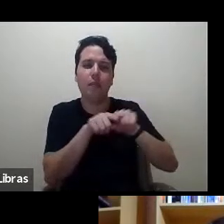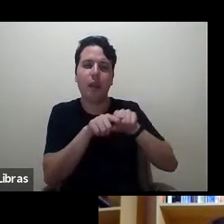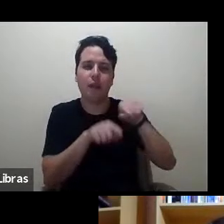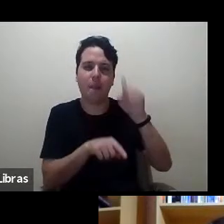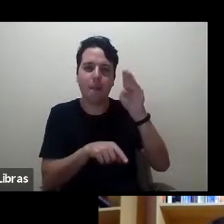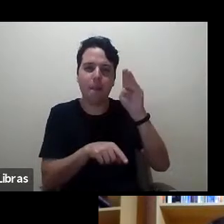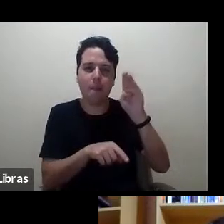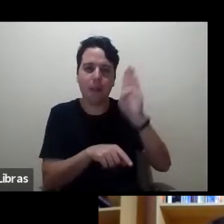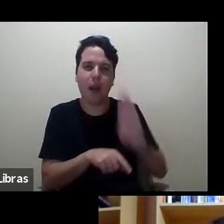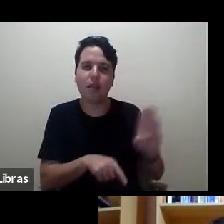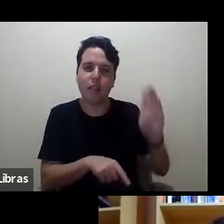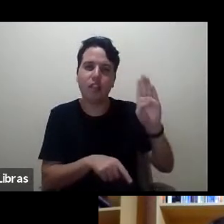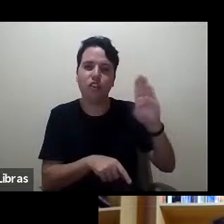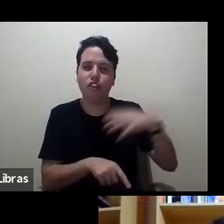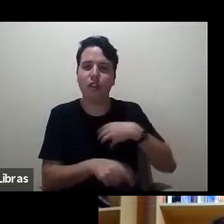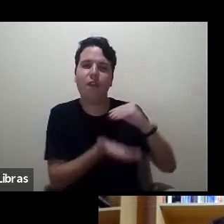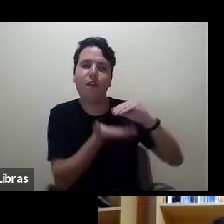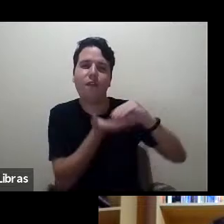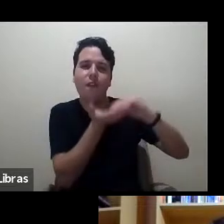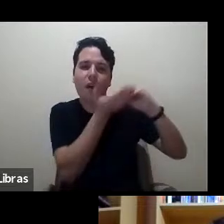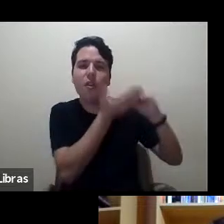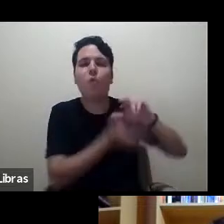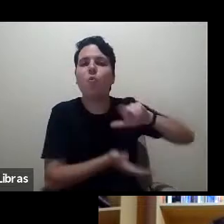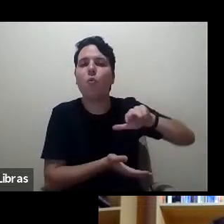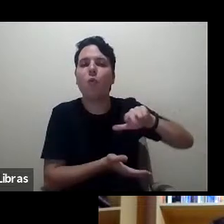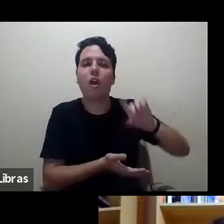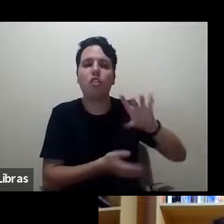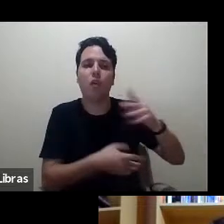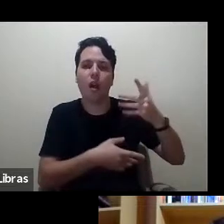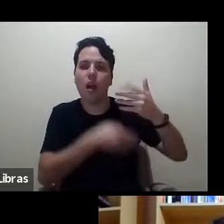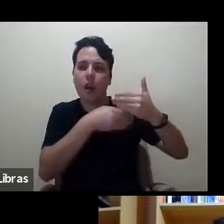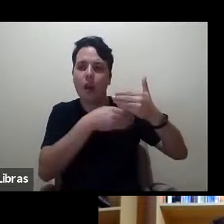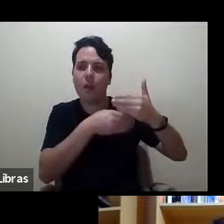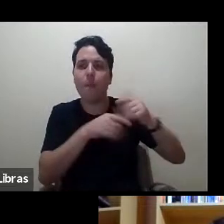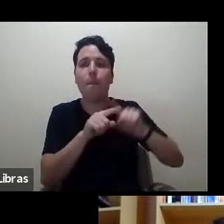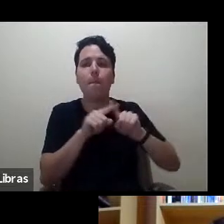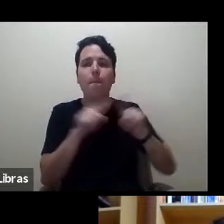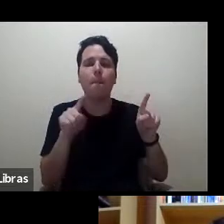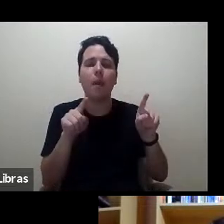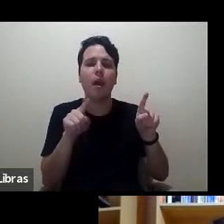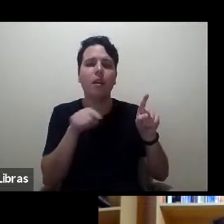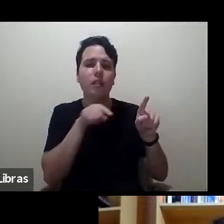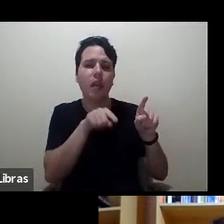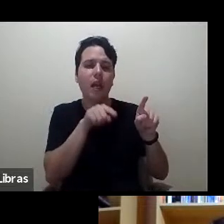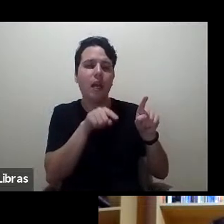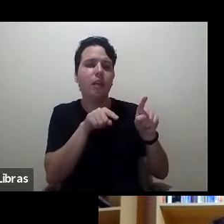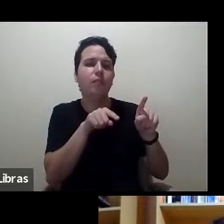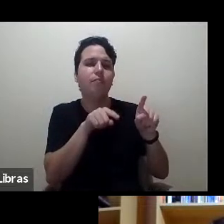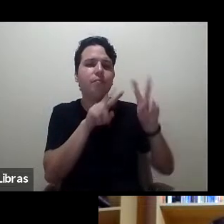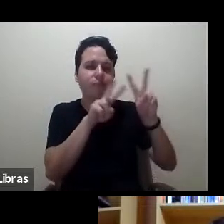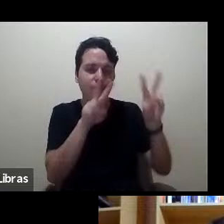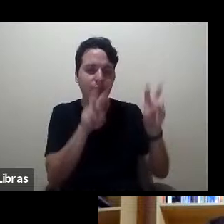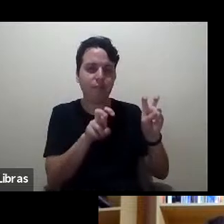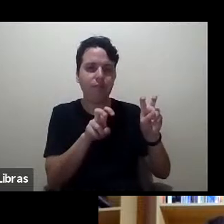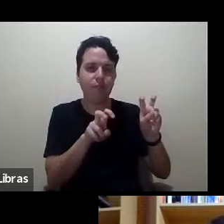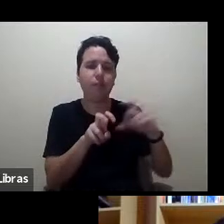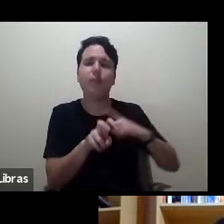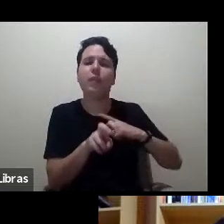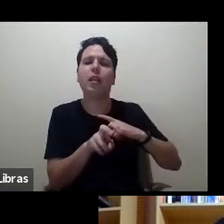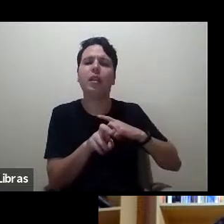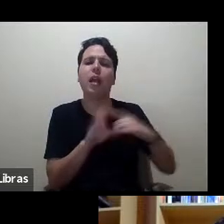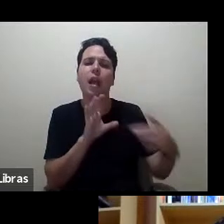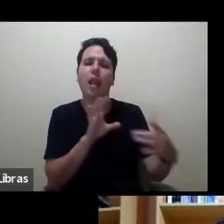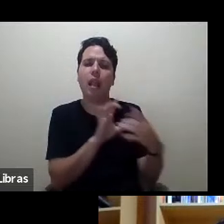só as resenhas mas essa questão isso aí ainda tem a ver com o